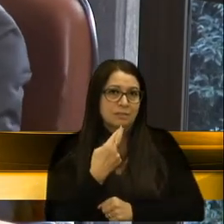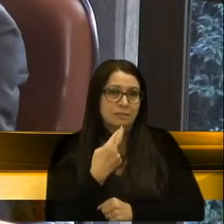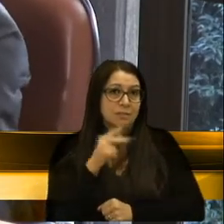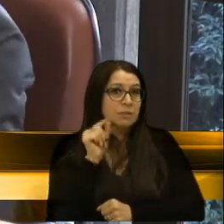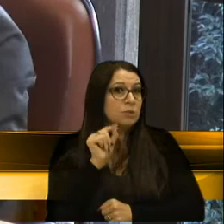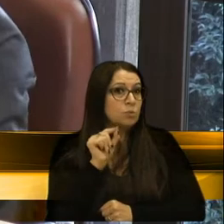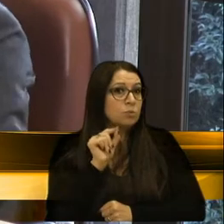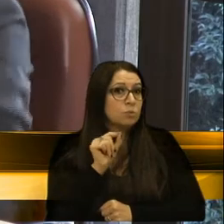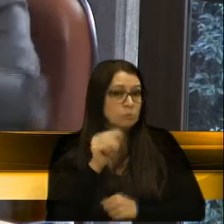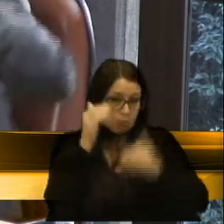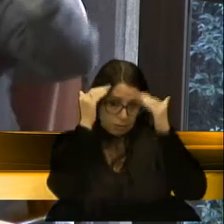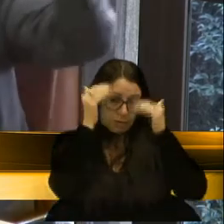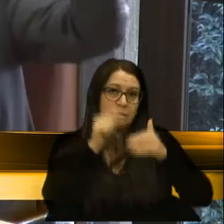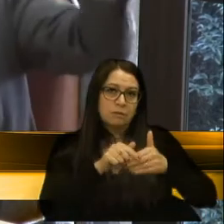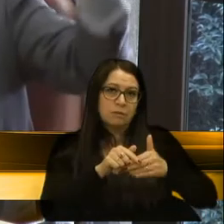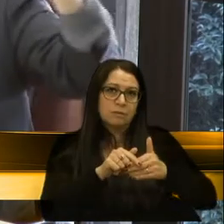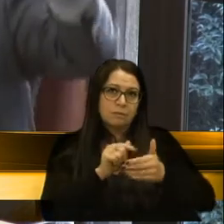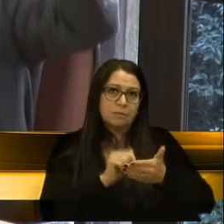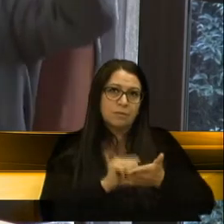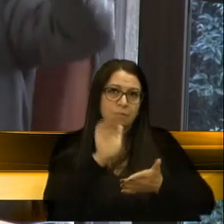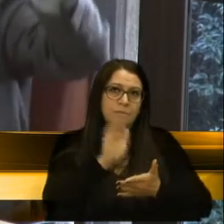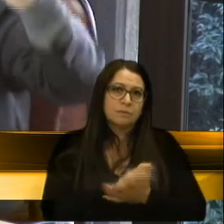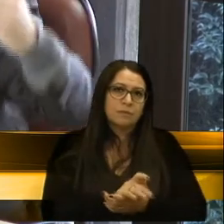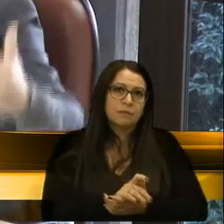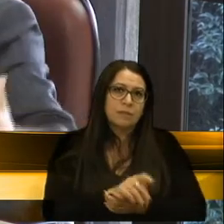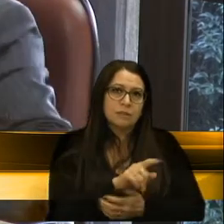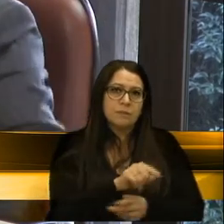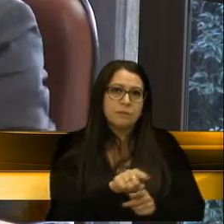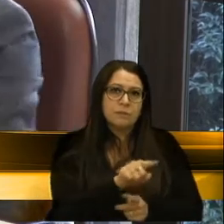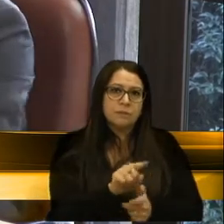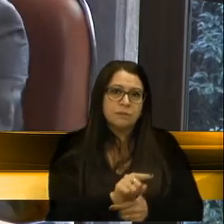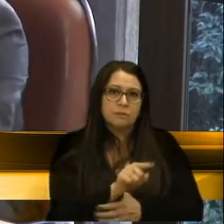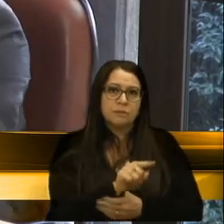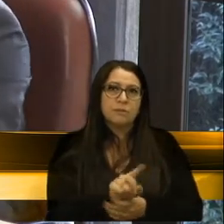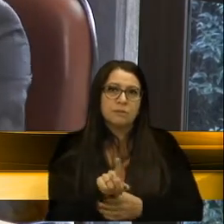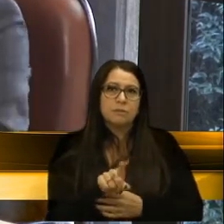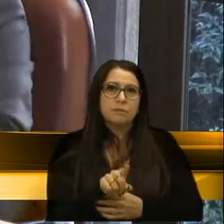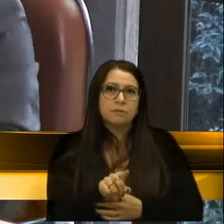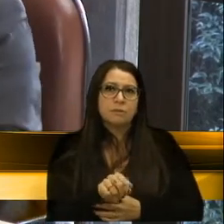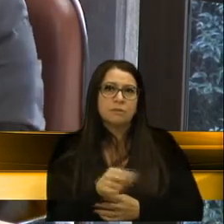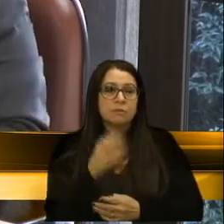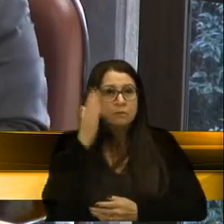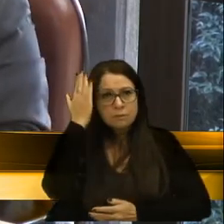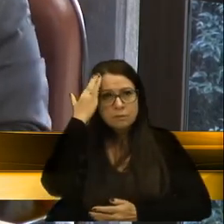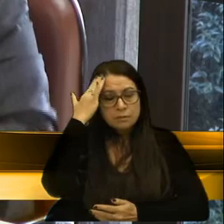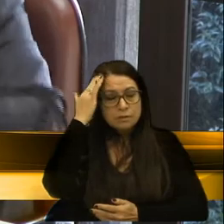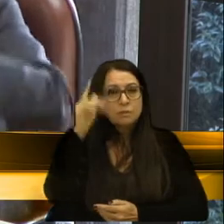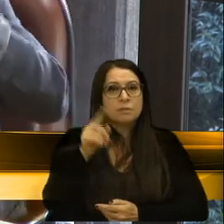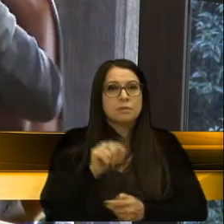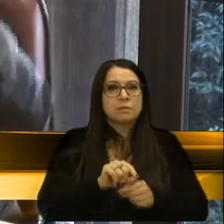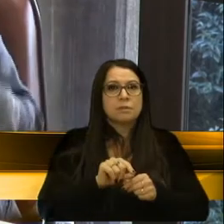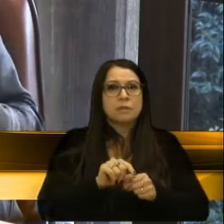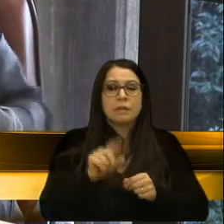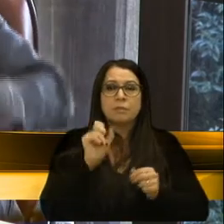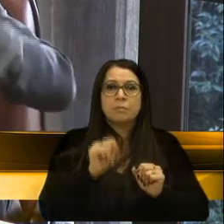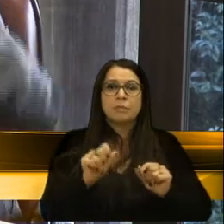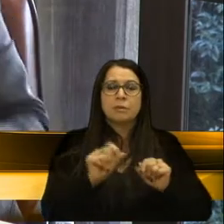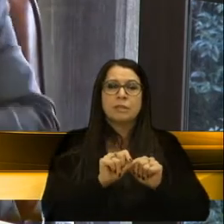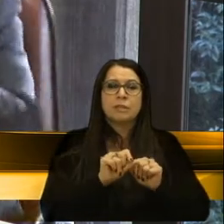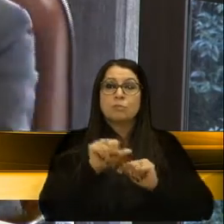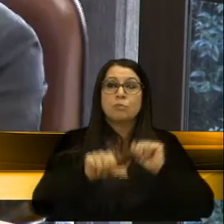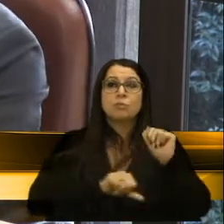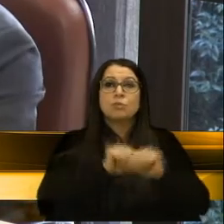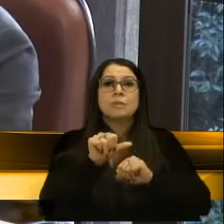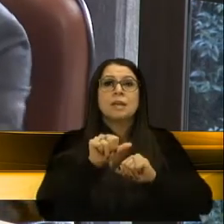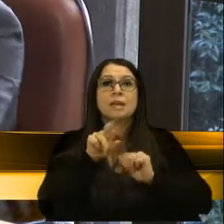respeito que lhe devo. Acho que a vossa excelência foi muito bem. Só que nós precisamos saber, porque, assim, nós não podemos mudar